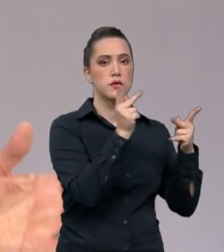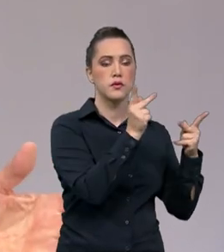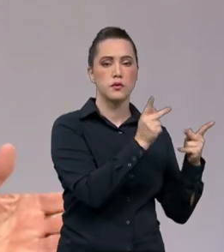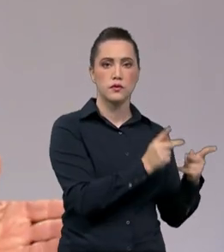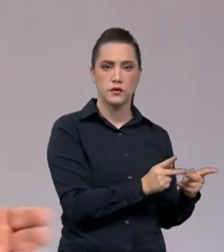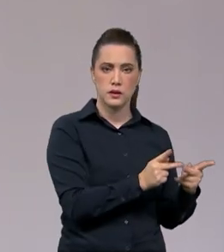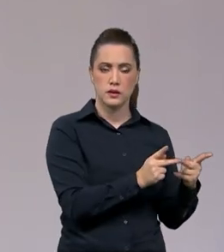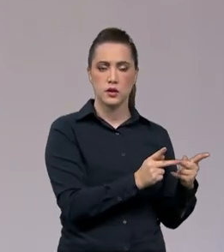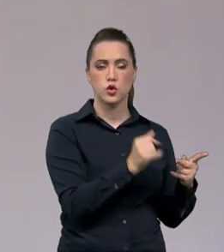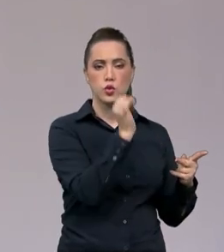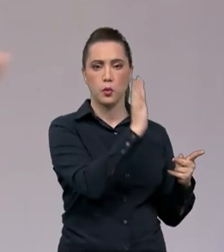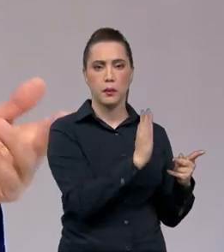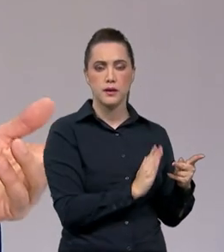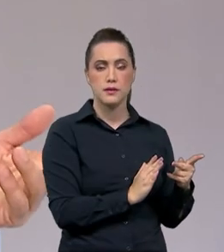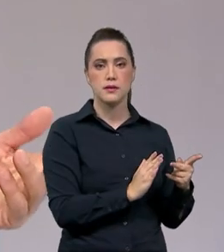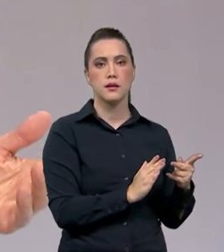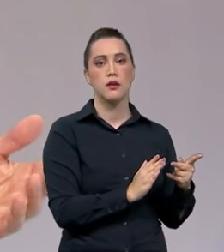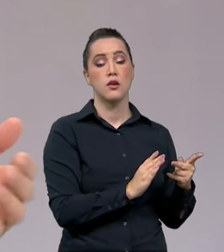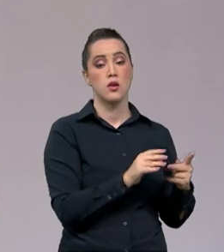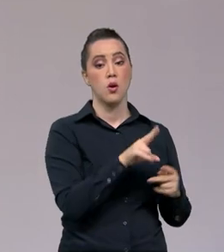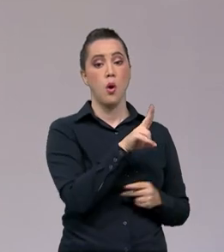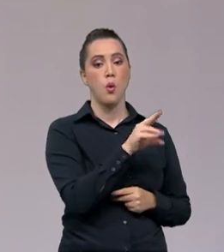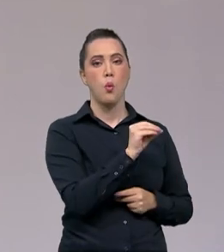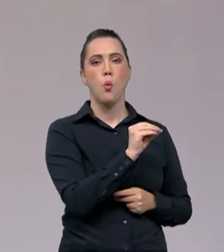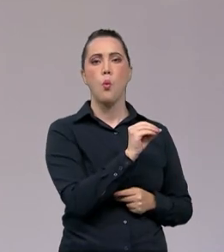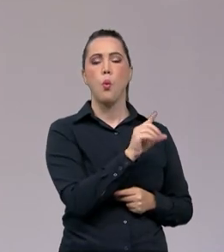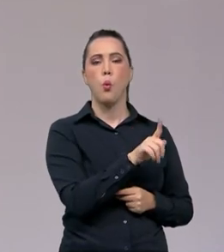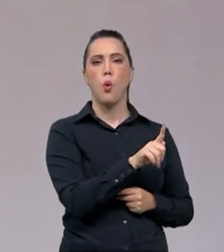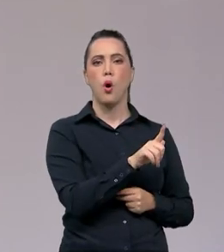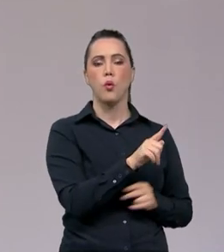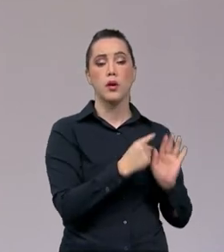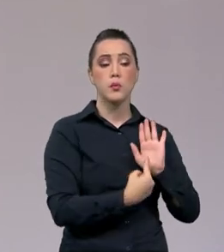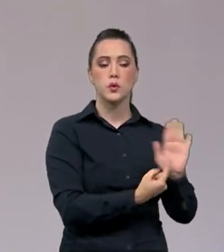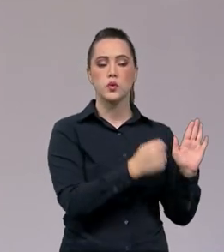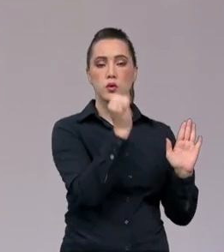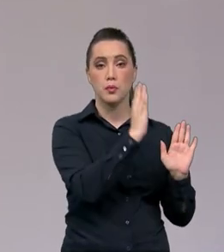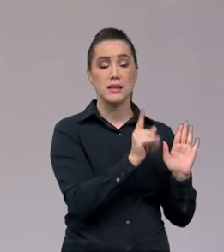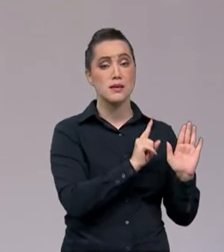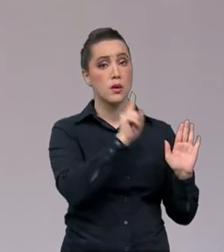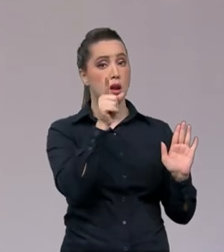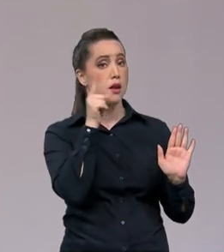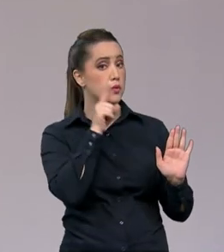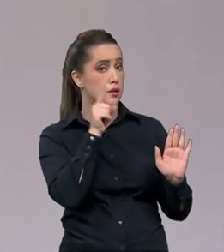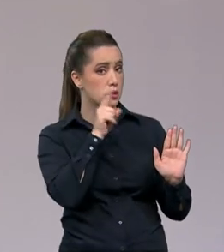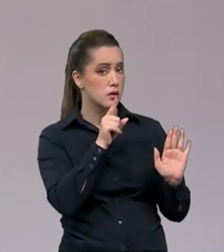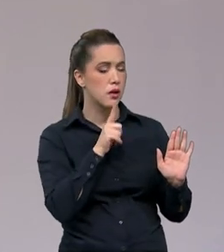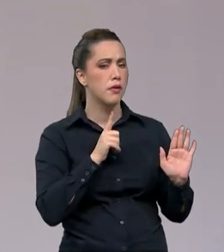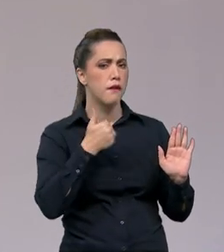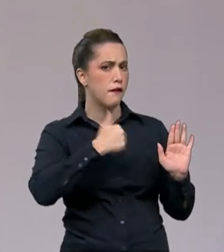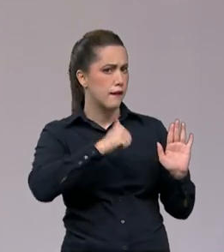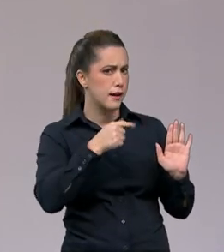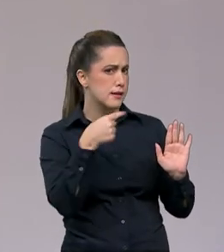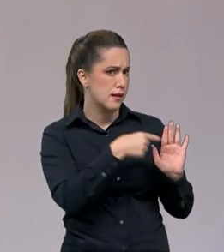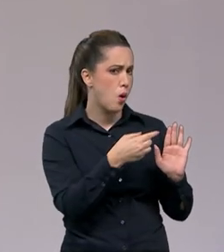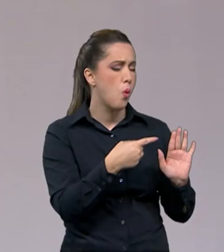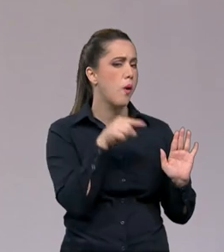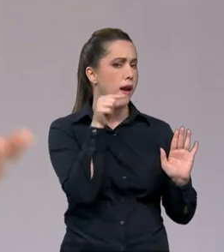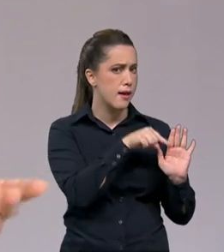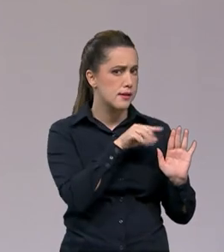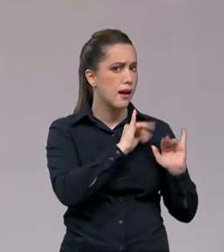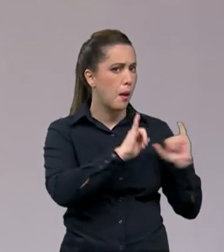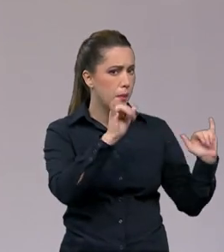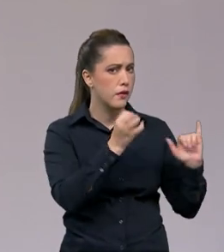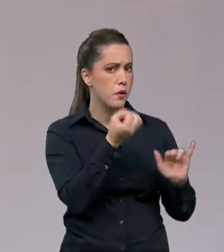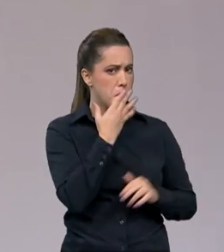Wall Experience, que mostrou o nosso país nos Estados Unidos. Teve, assim, uma avaliação disso aí, presidente? Como é que